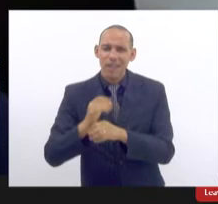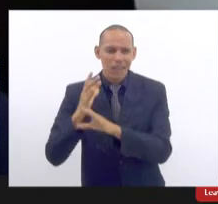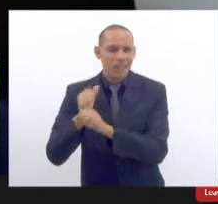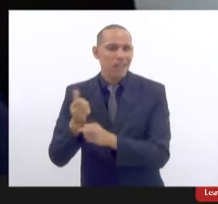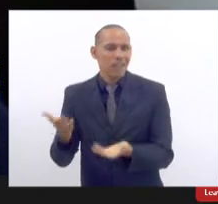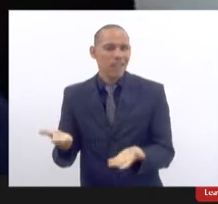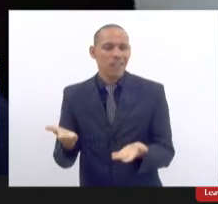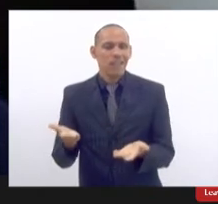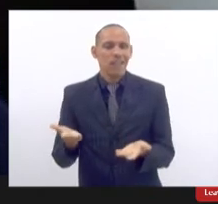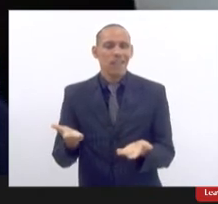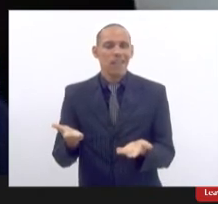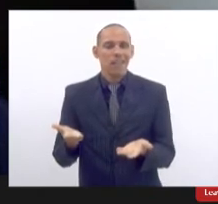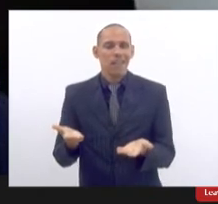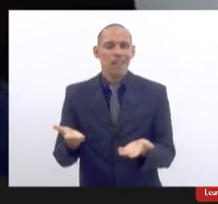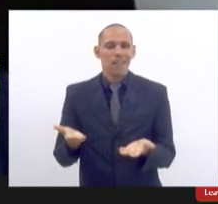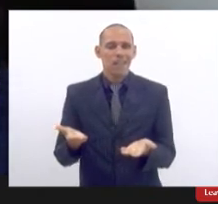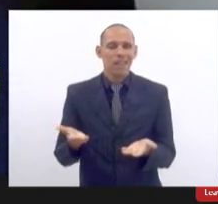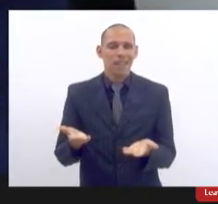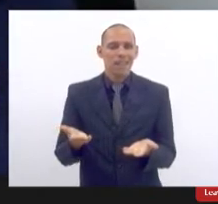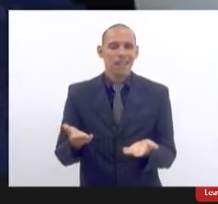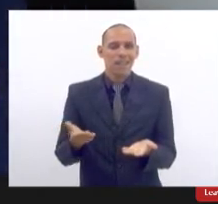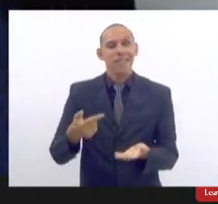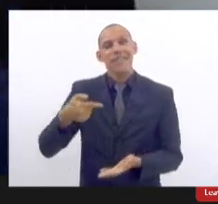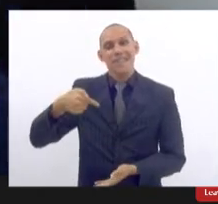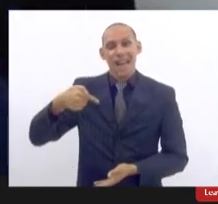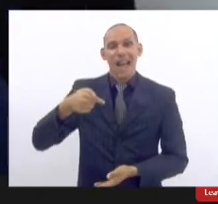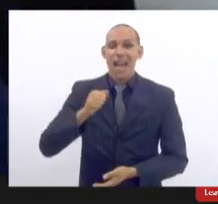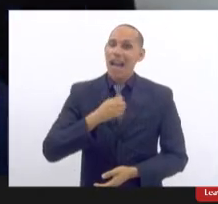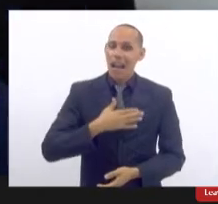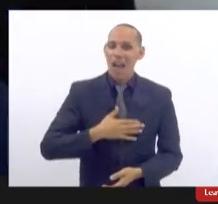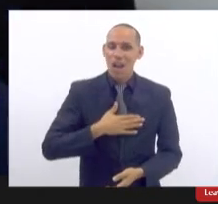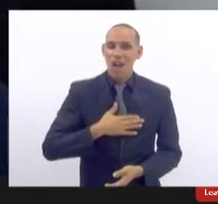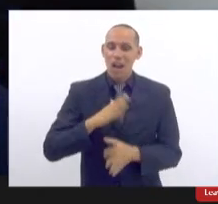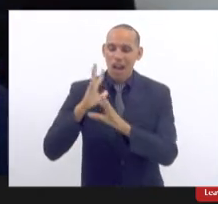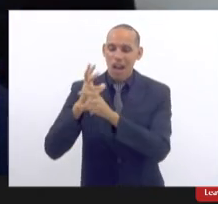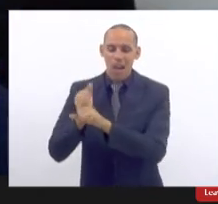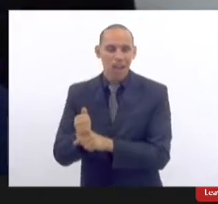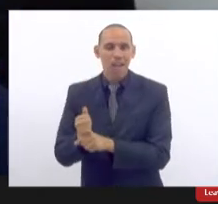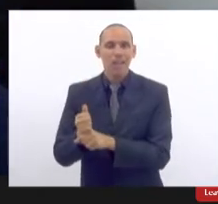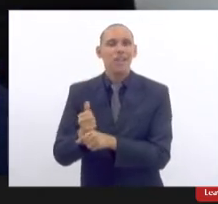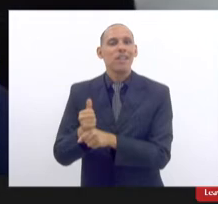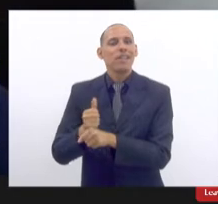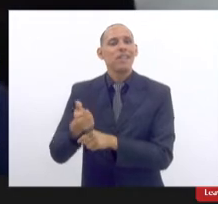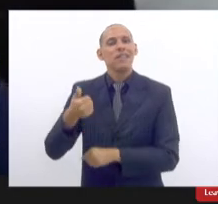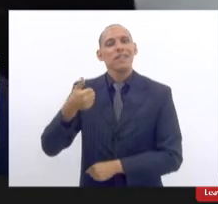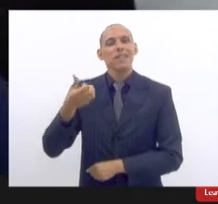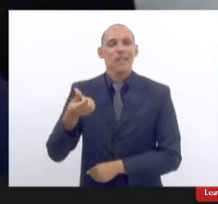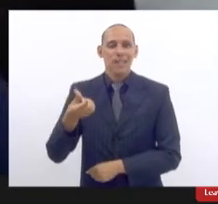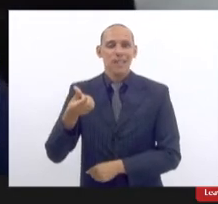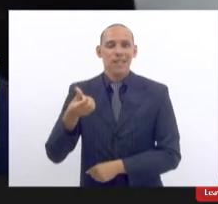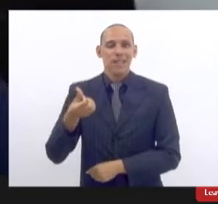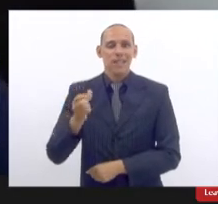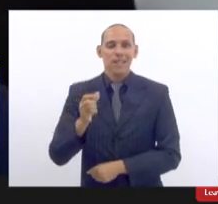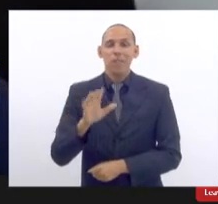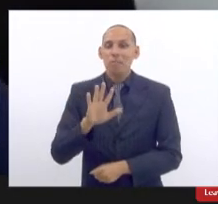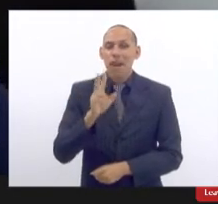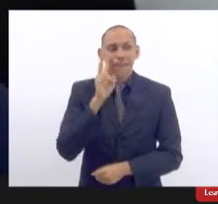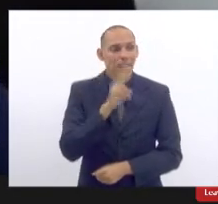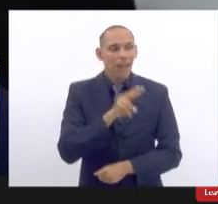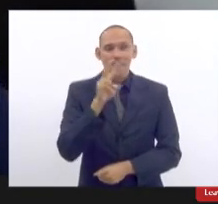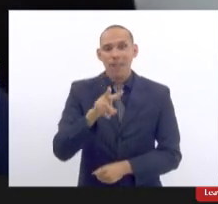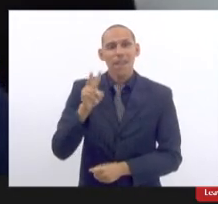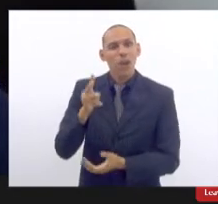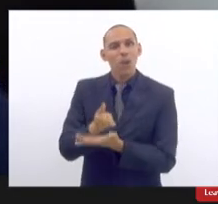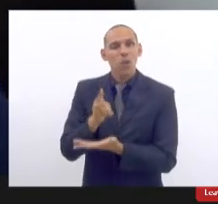e dia 7 de agosto agora completa 16 anos da lei Maria da Penha e a gente ainda continua